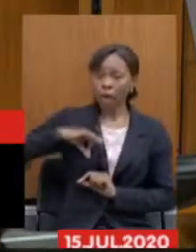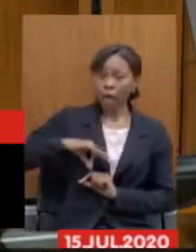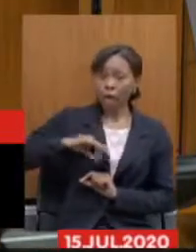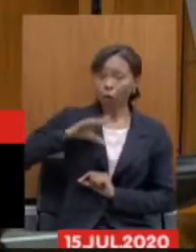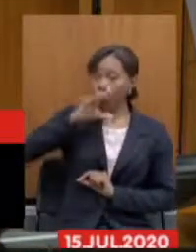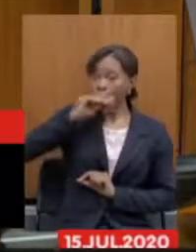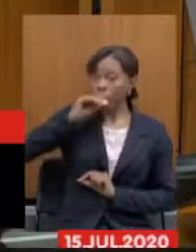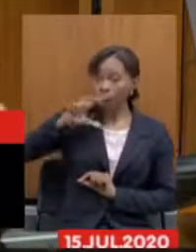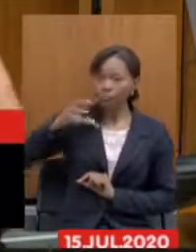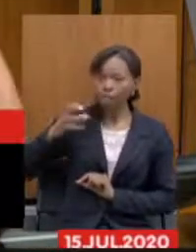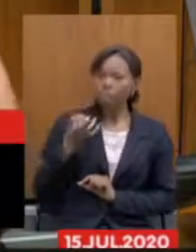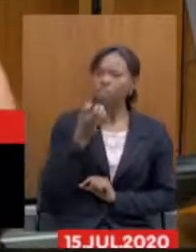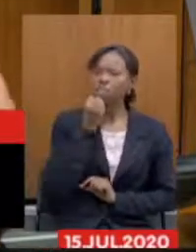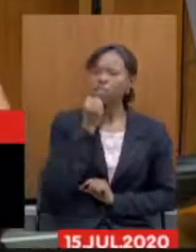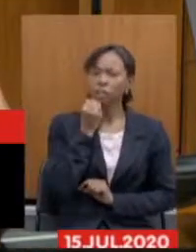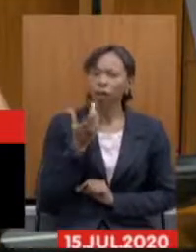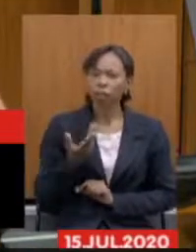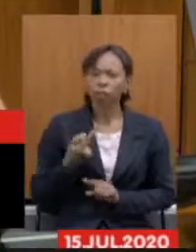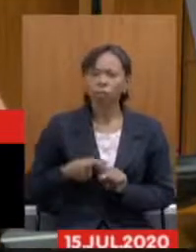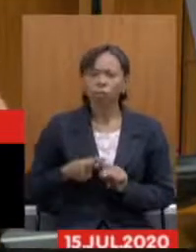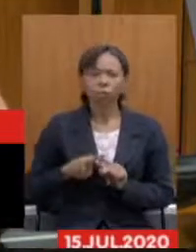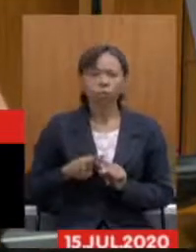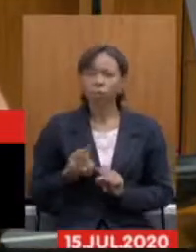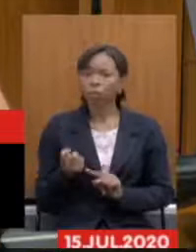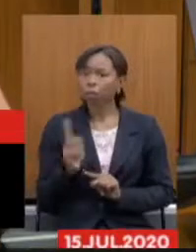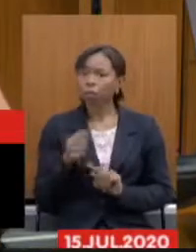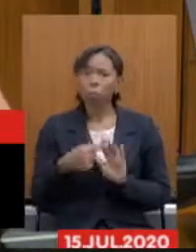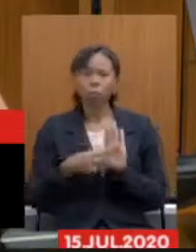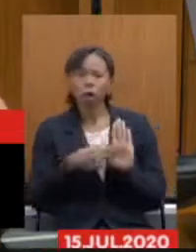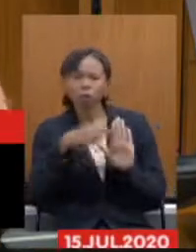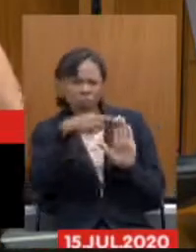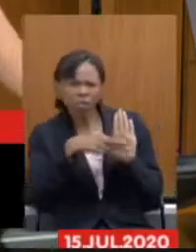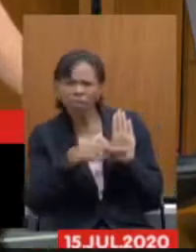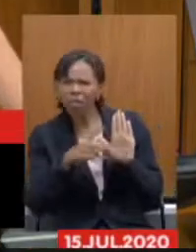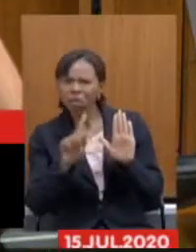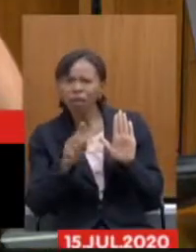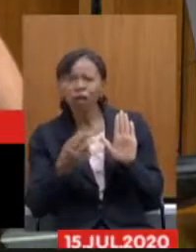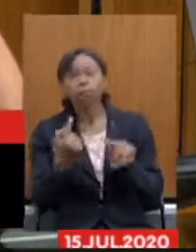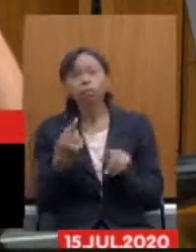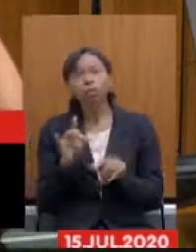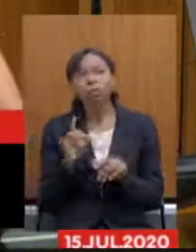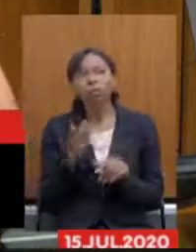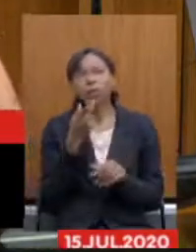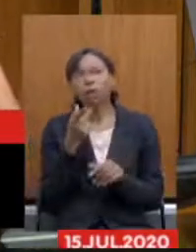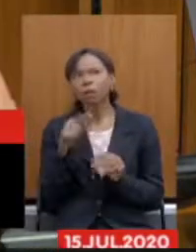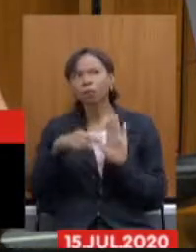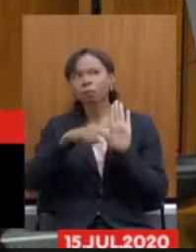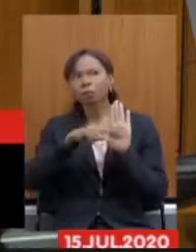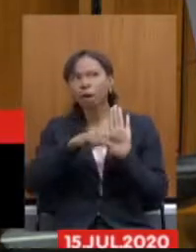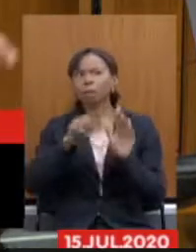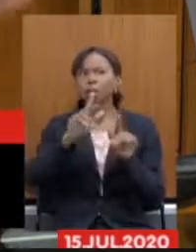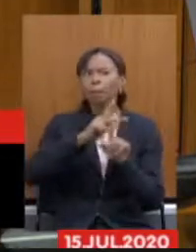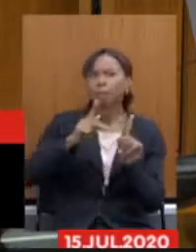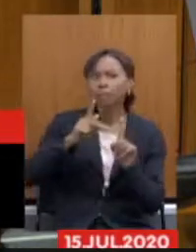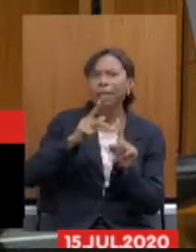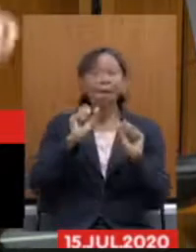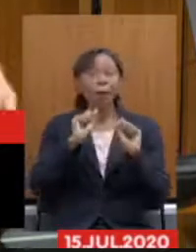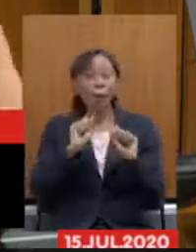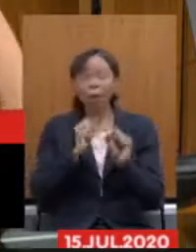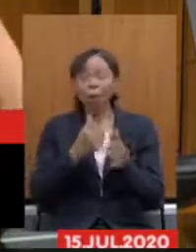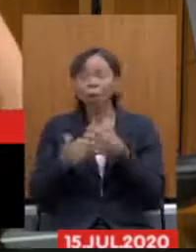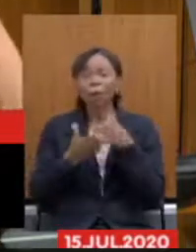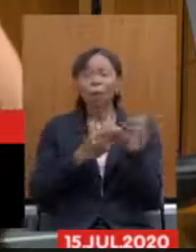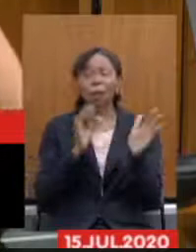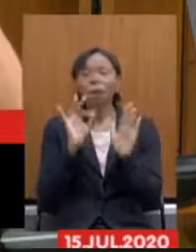porque lá não fala não coloca critério só fala assim se tiver déficit na previdência eu posso colocar qualquer